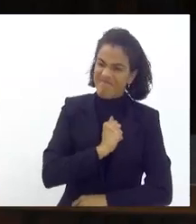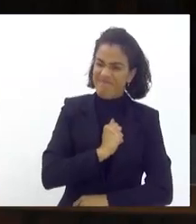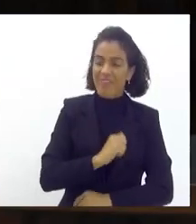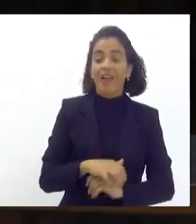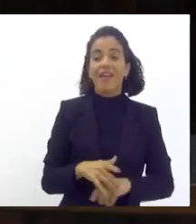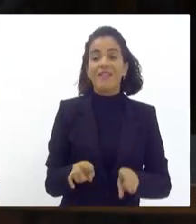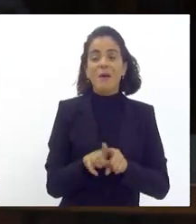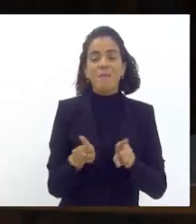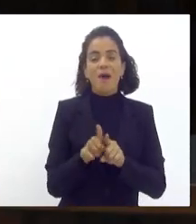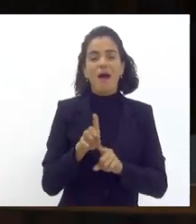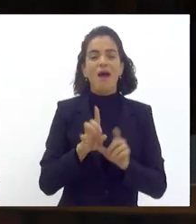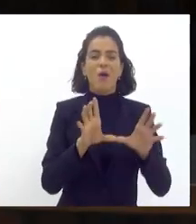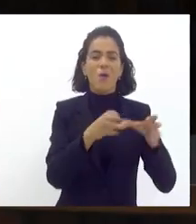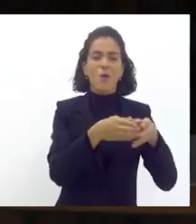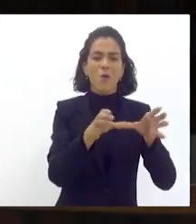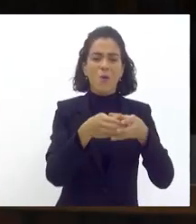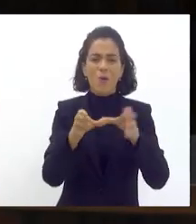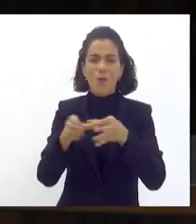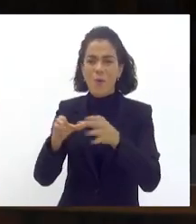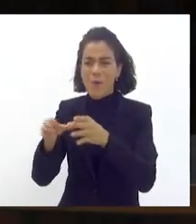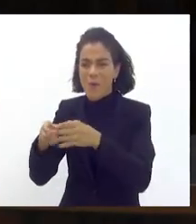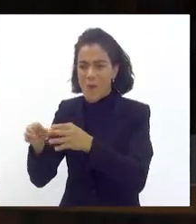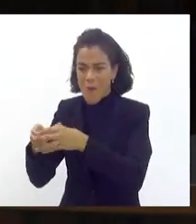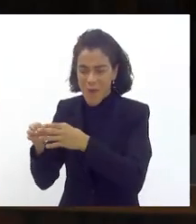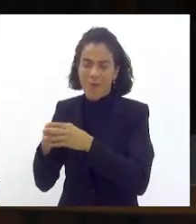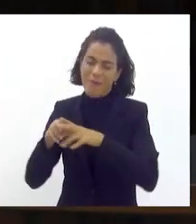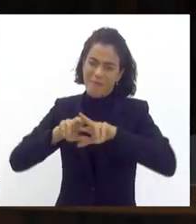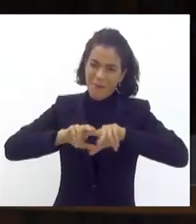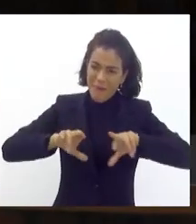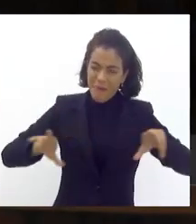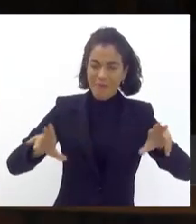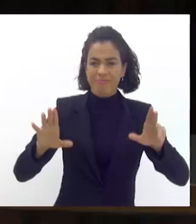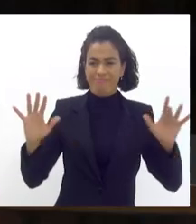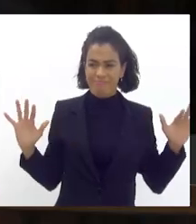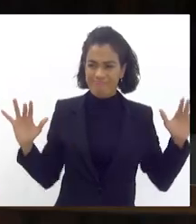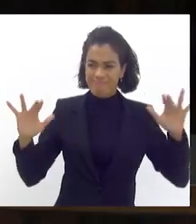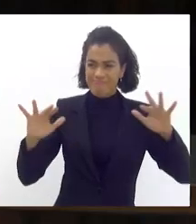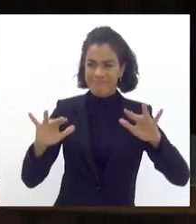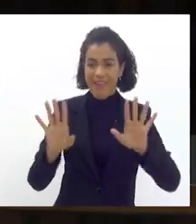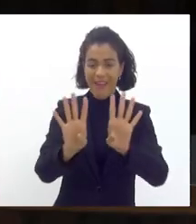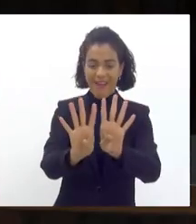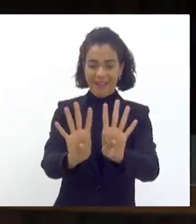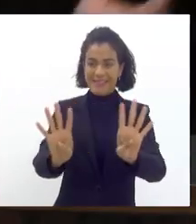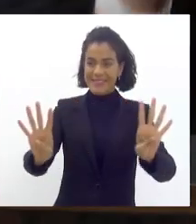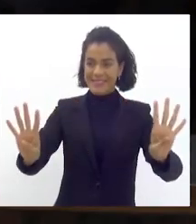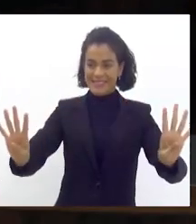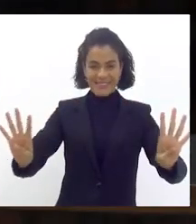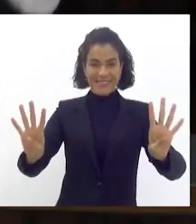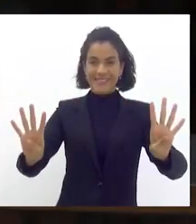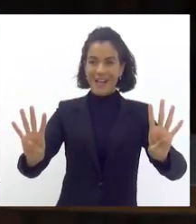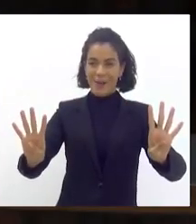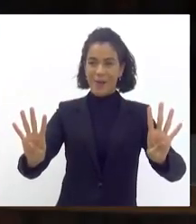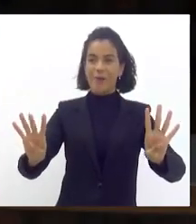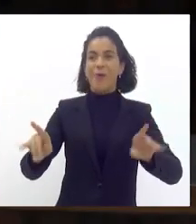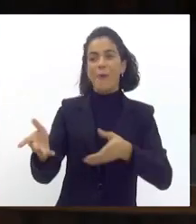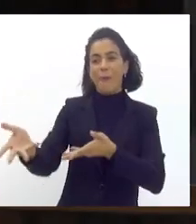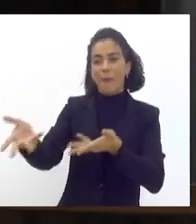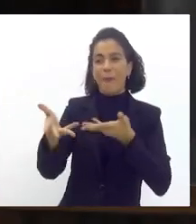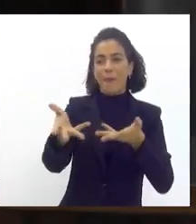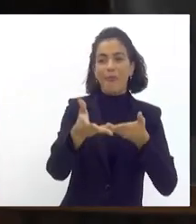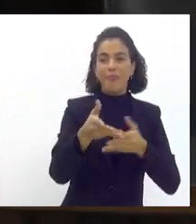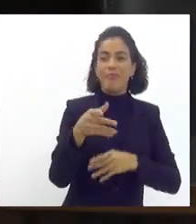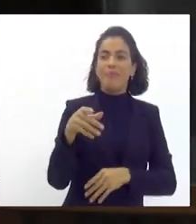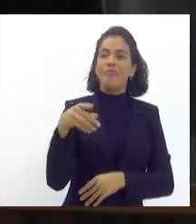cá, ao pessoal da Cubanco, Sossego, pessoal da Liga, da Superliga, todo mundo aqui para se posicionar aqui na frente, convidar os deputados também para